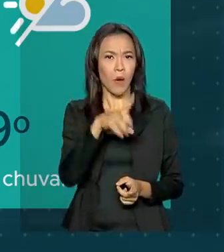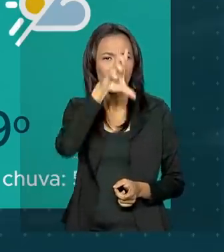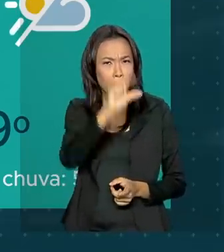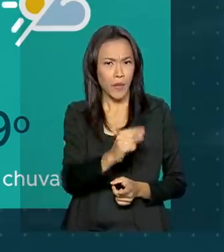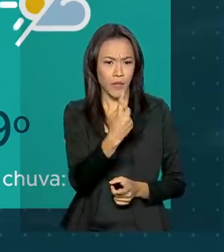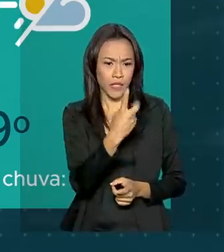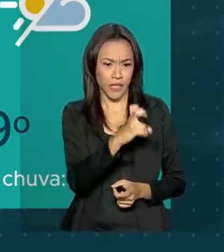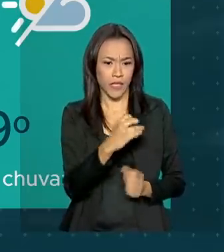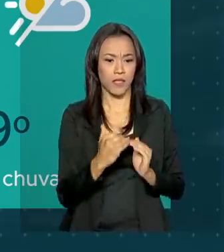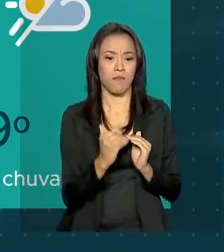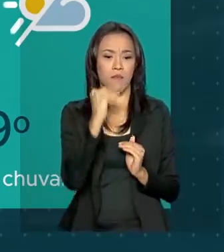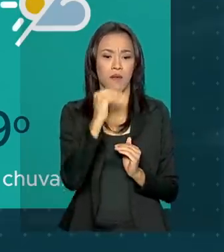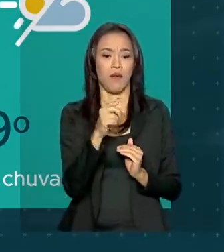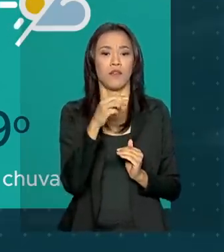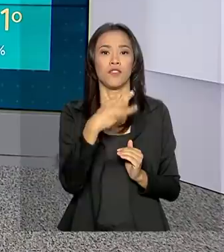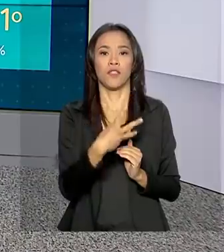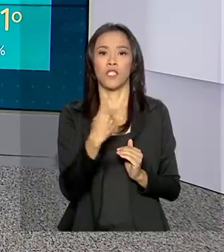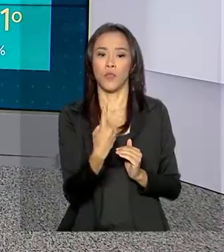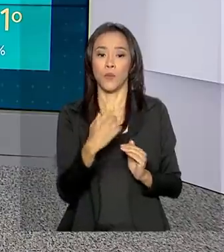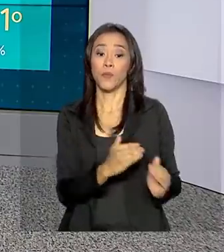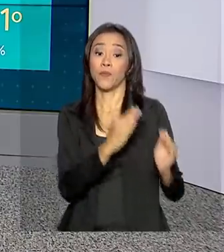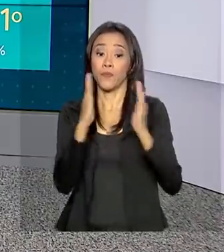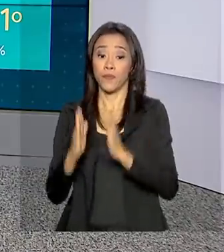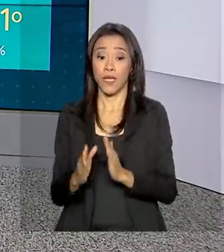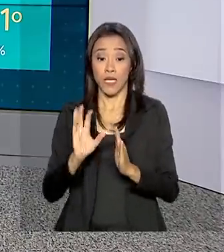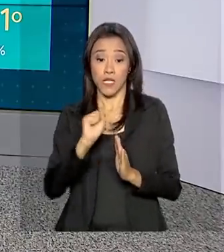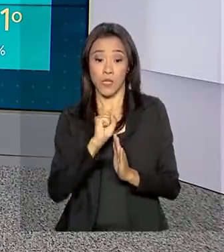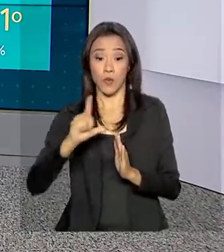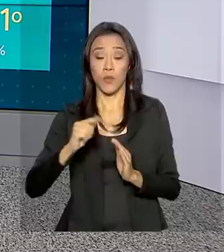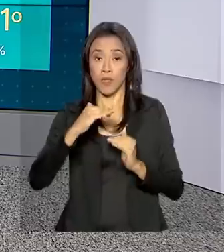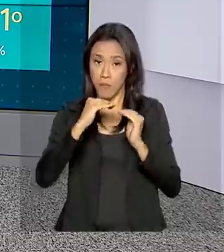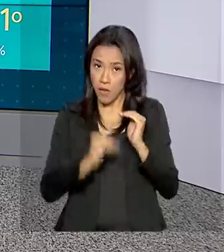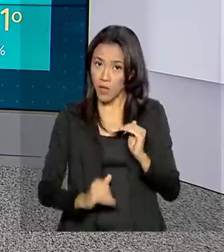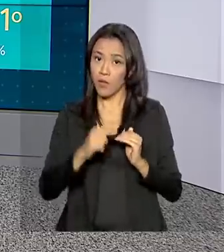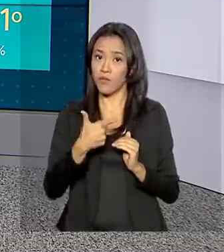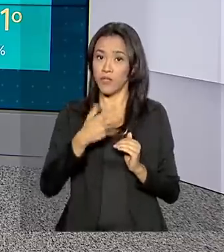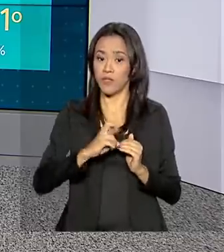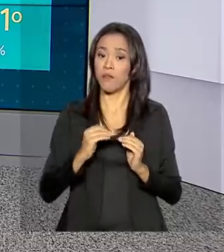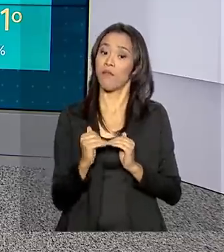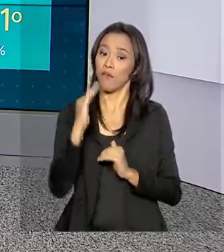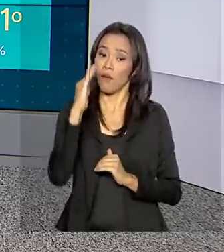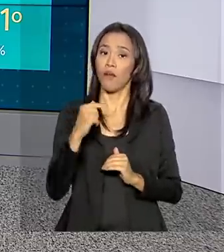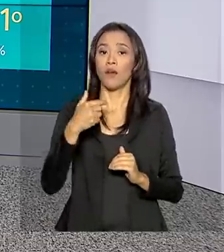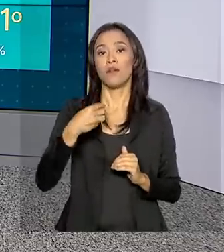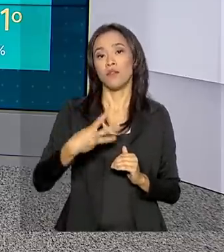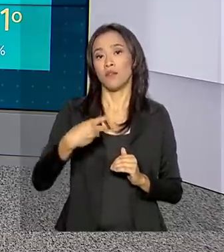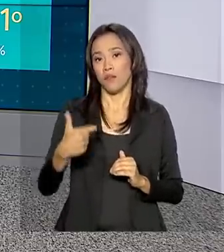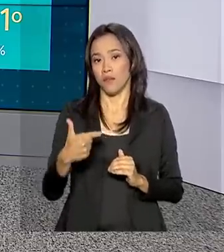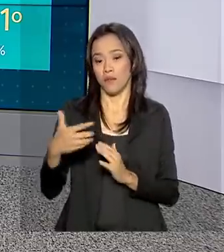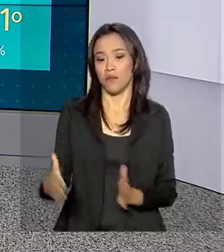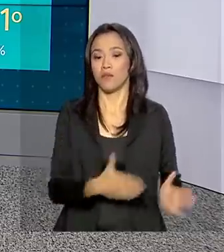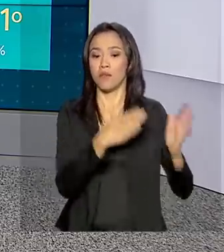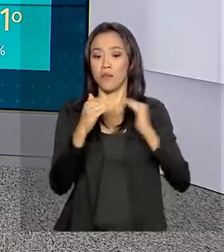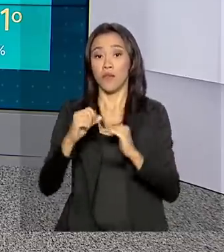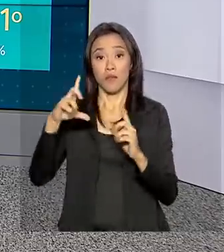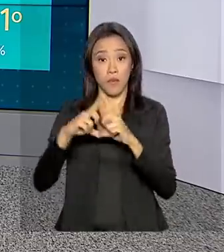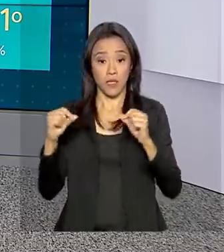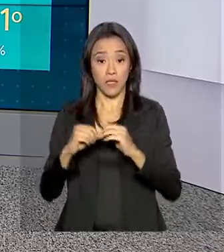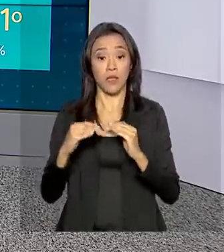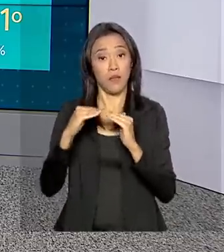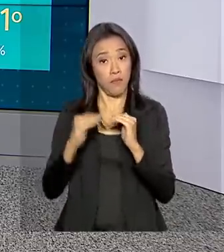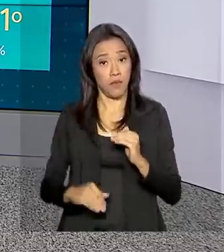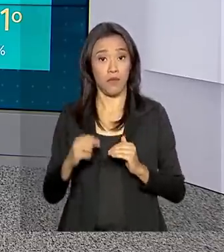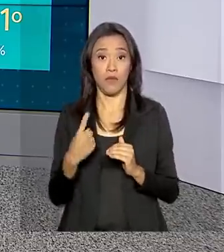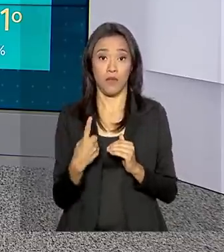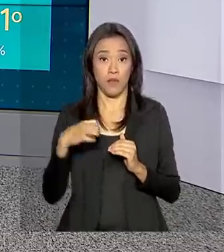mínima de 15, máxima de 31 graus. Em São Luís, mínima de 25, máxima de 32 graus. E em Brasília, mínima